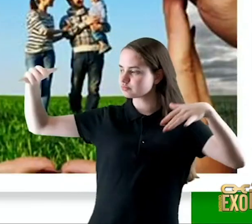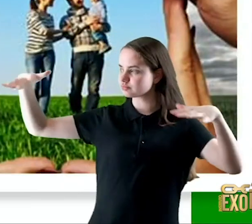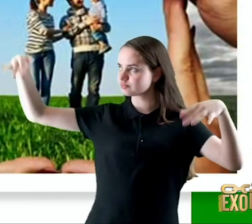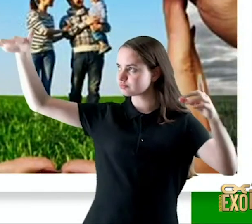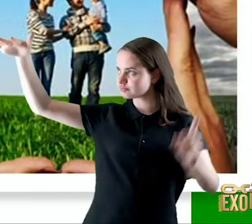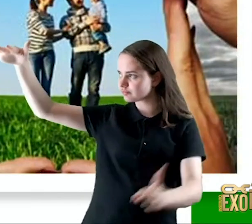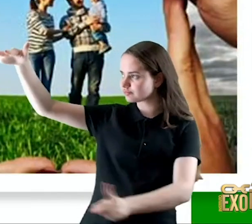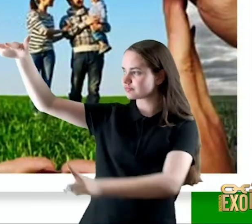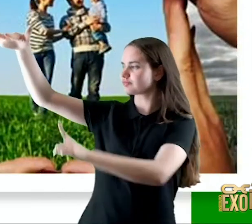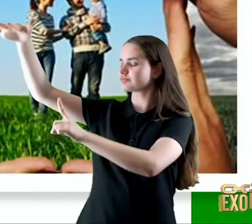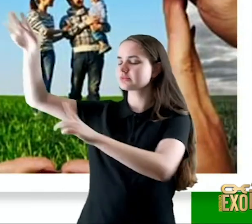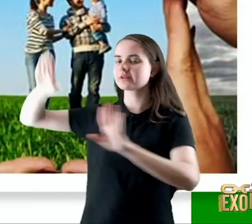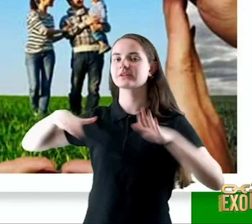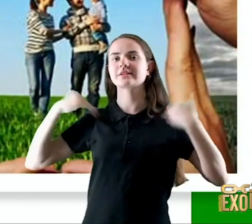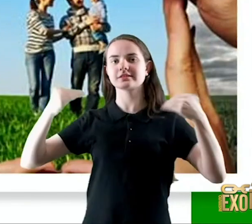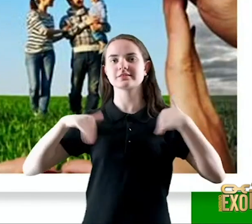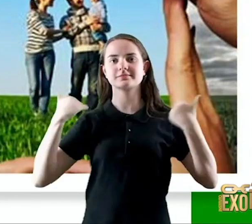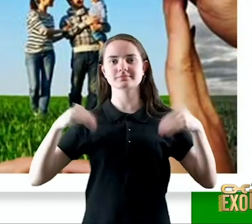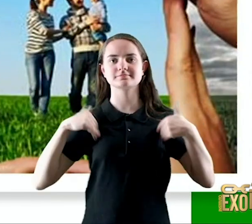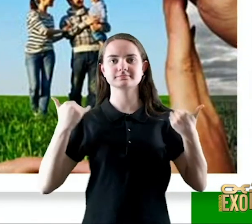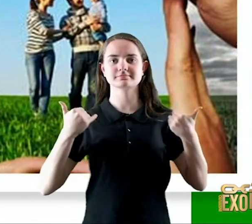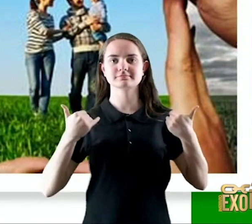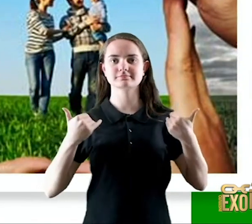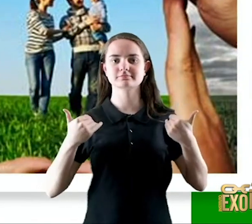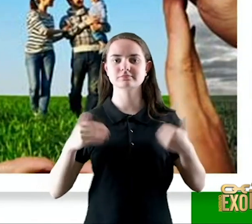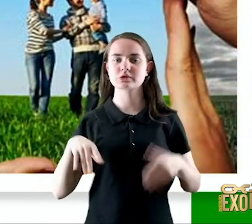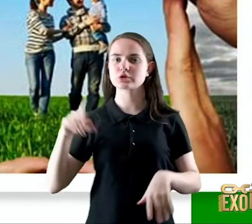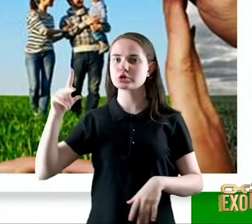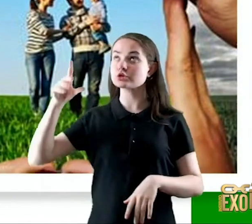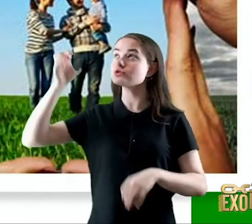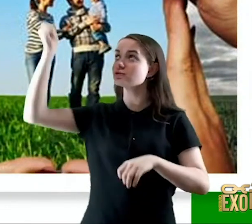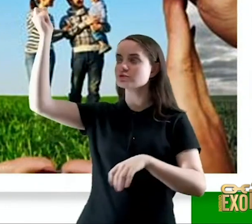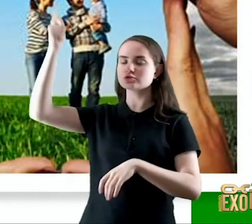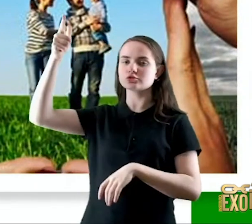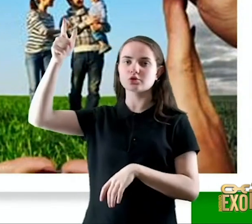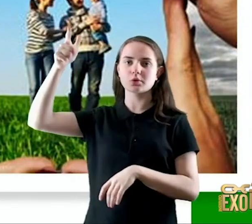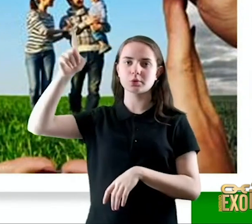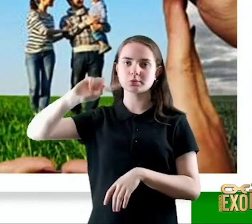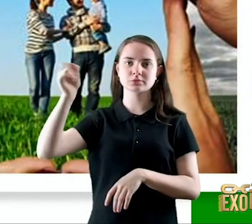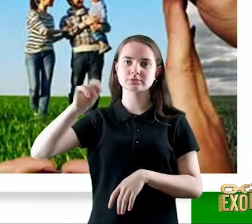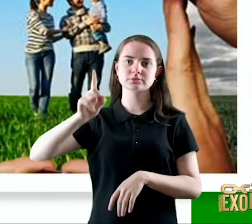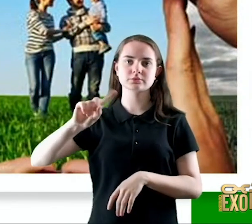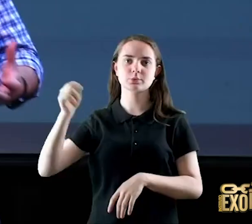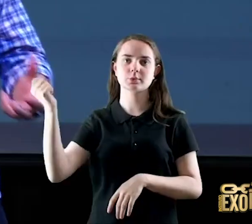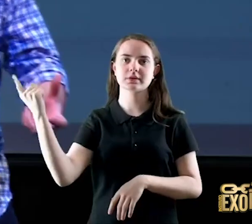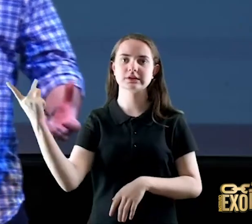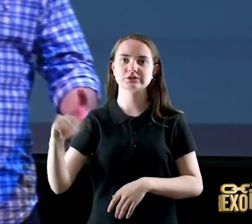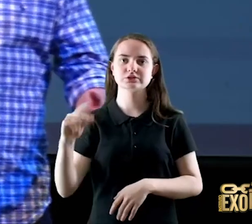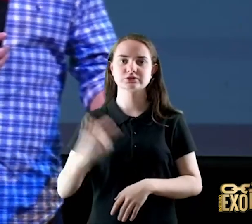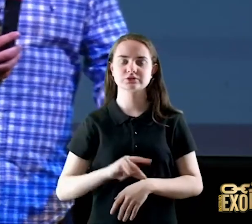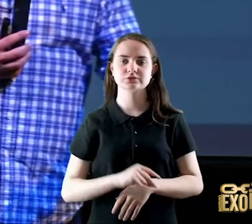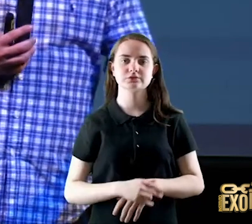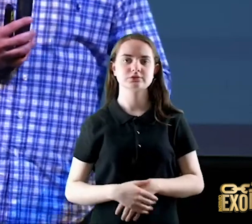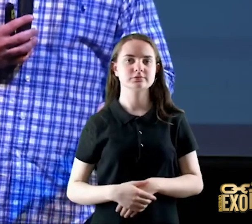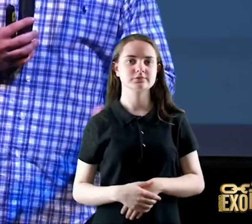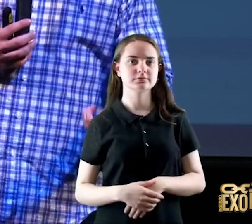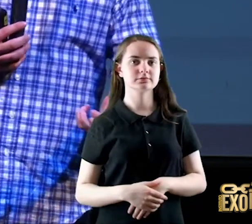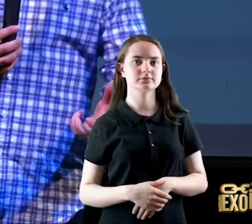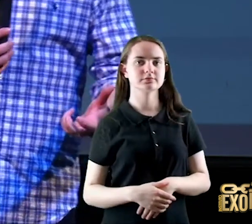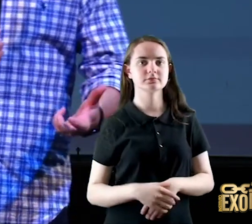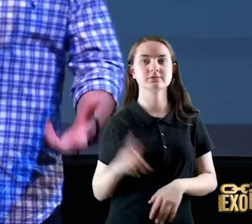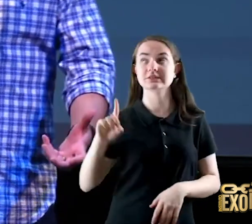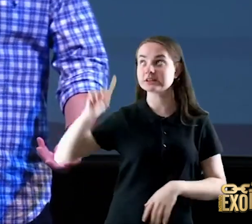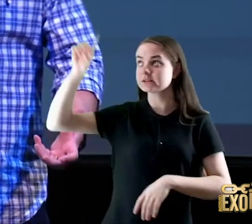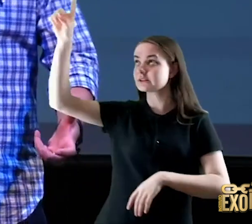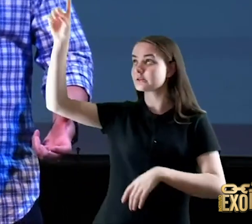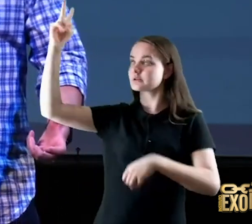alegrarei nem o sol vai te castigar o mal da temperatura do clima não te pega Deus me